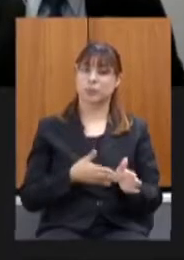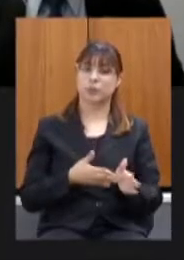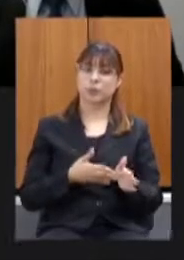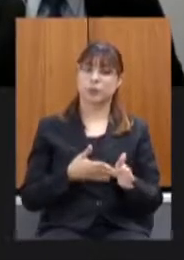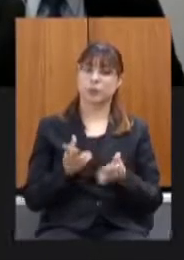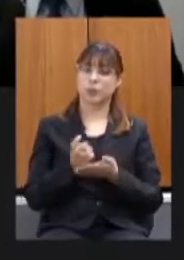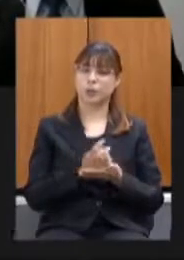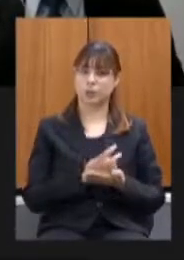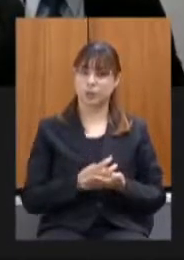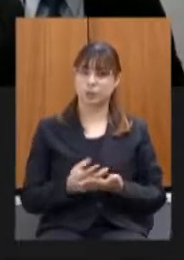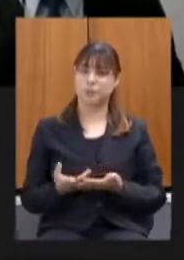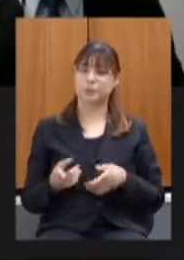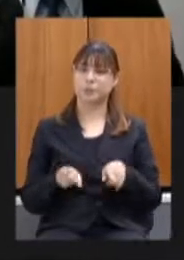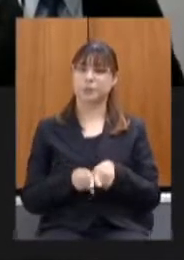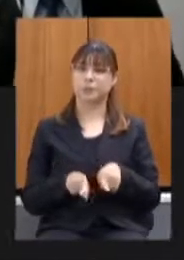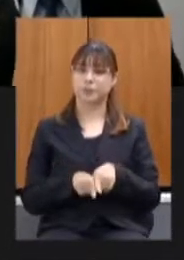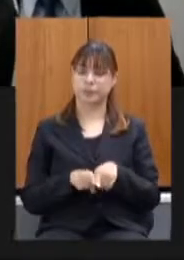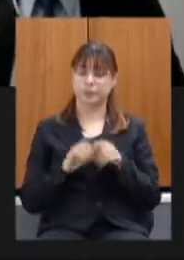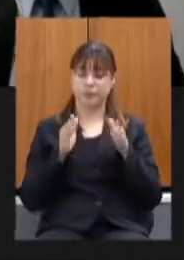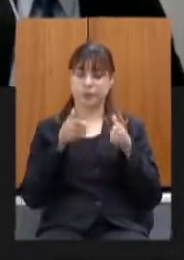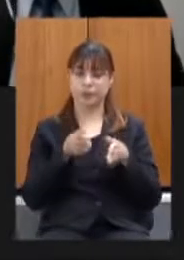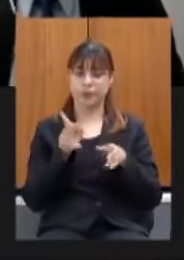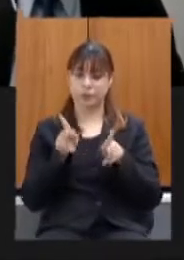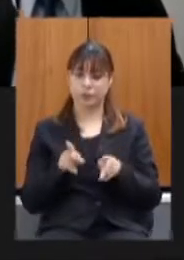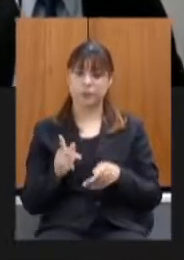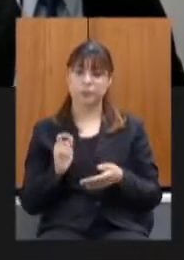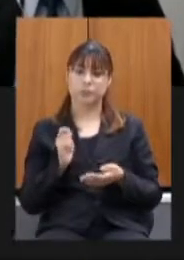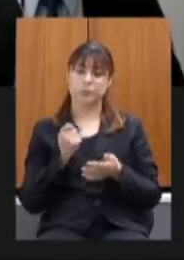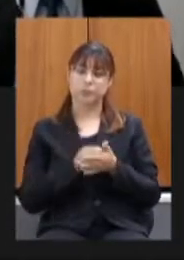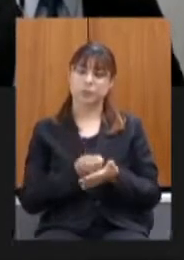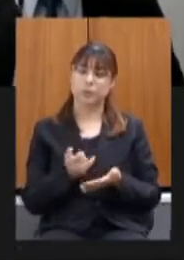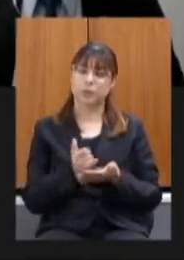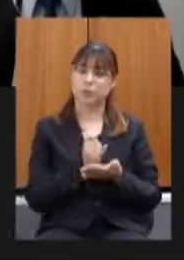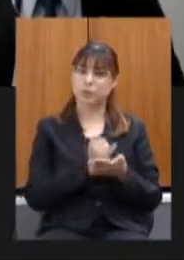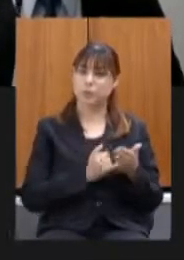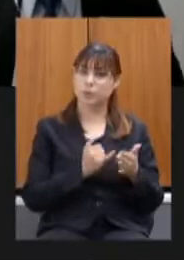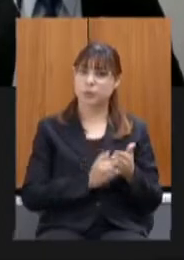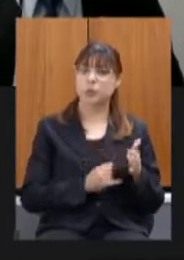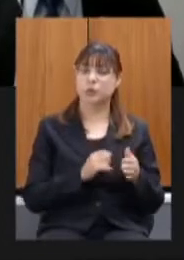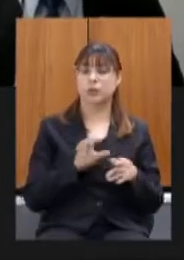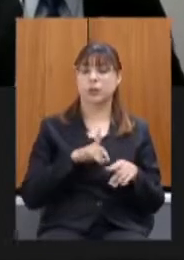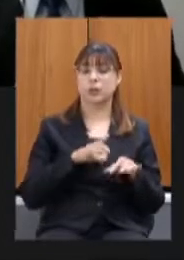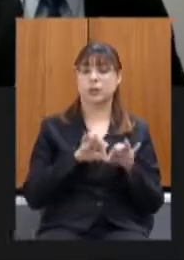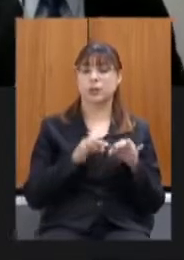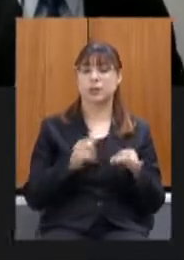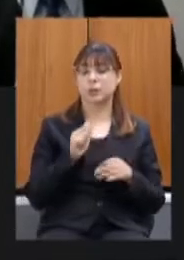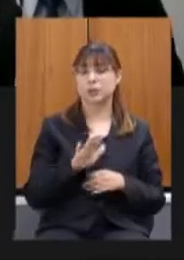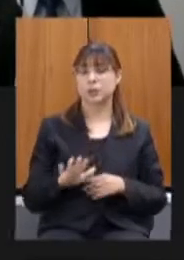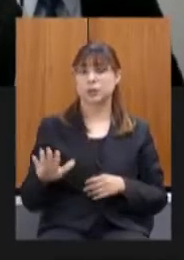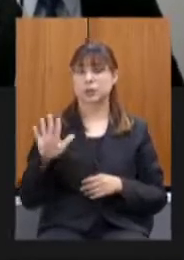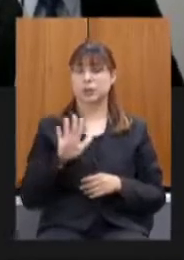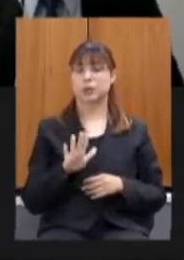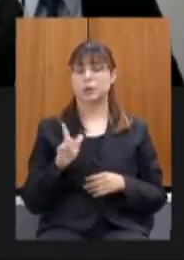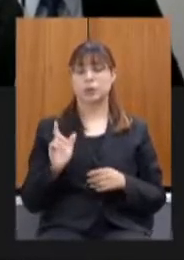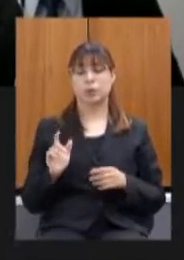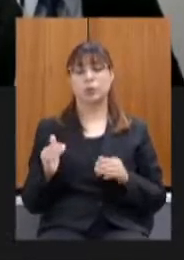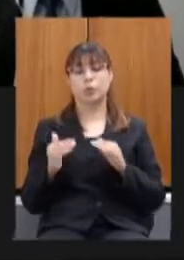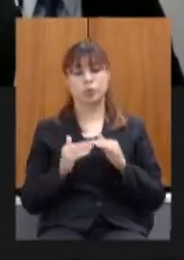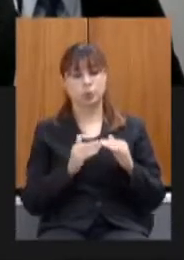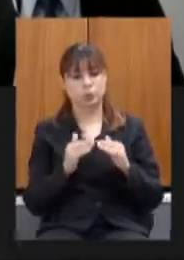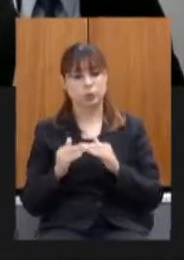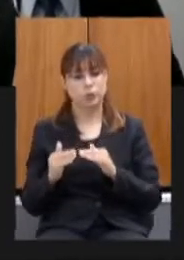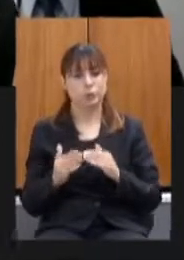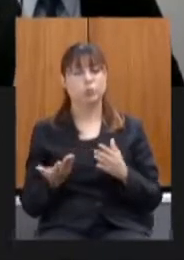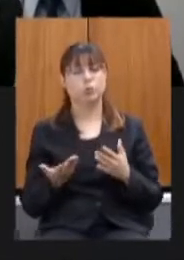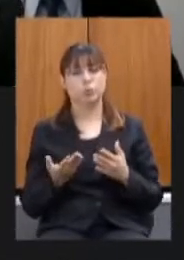medidas com foco no contribuinte o simples nacional houve um consenso Minas se apresentou favorável a